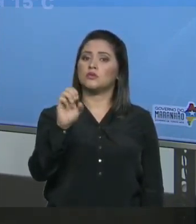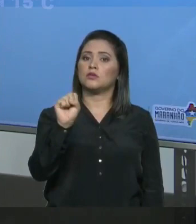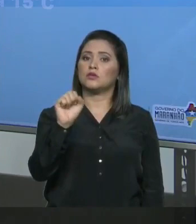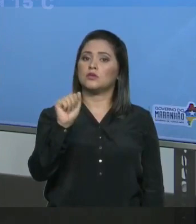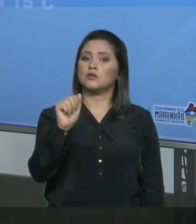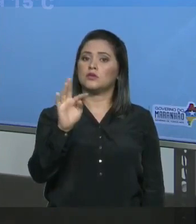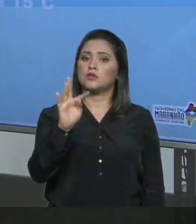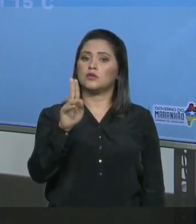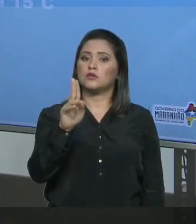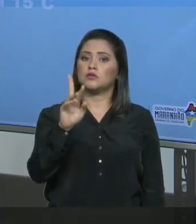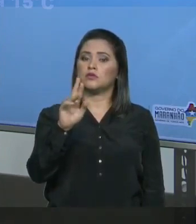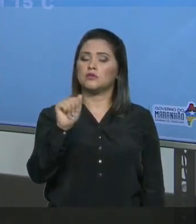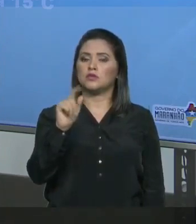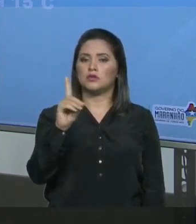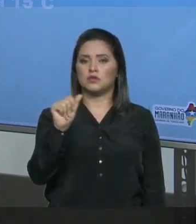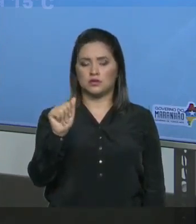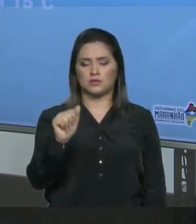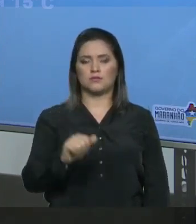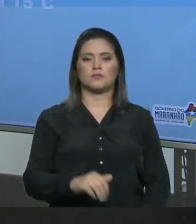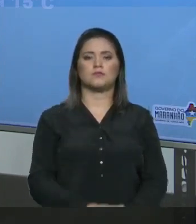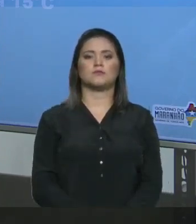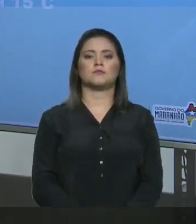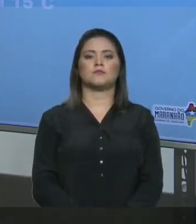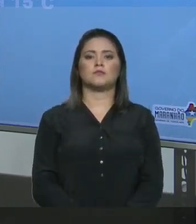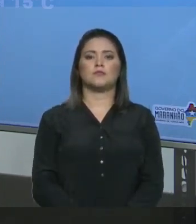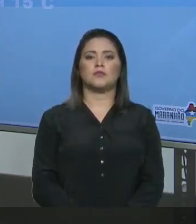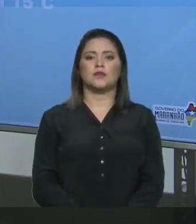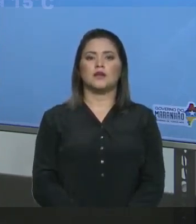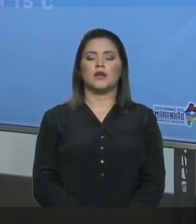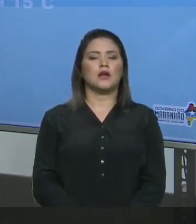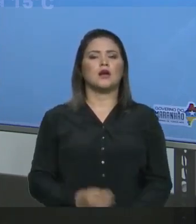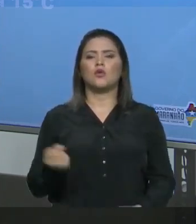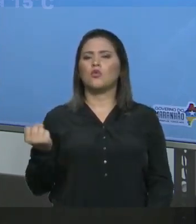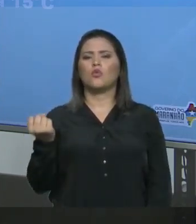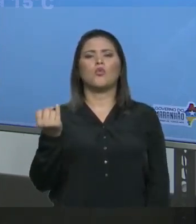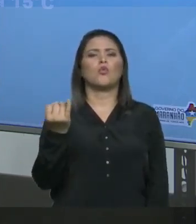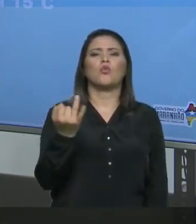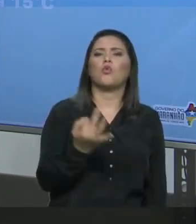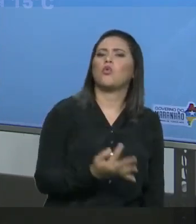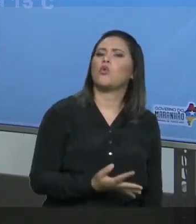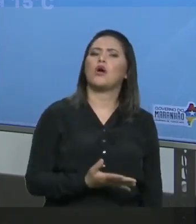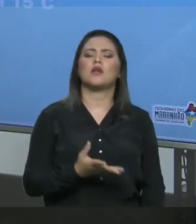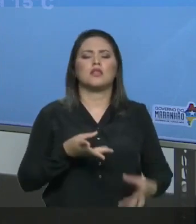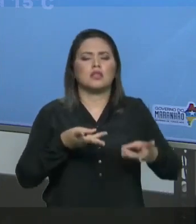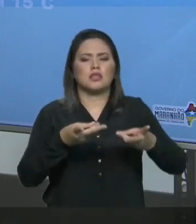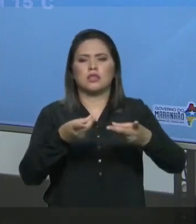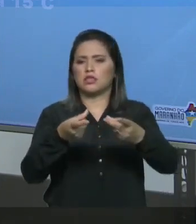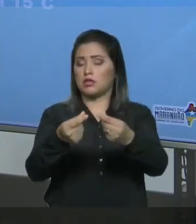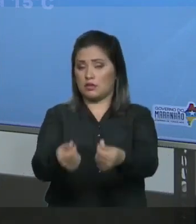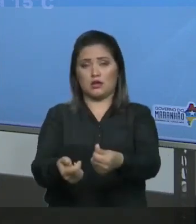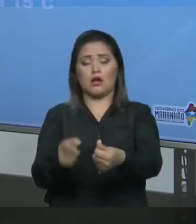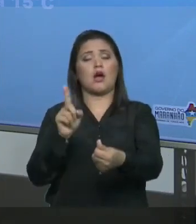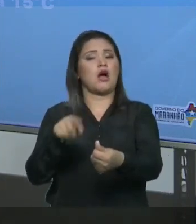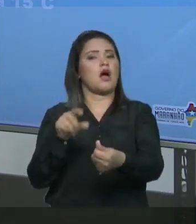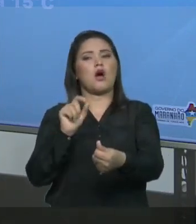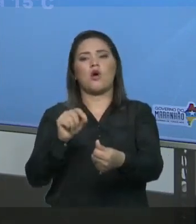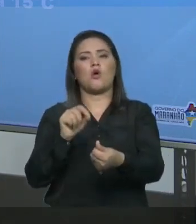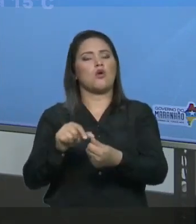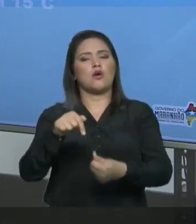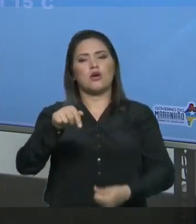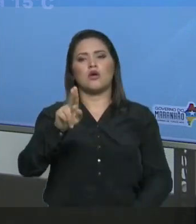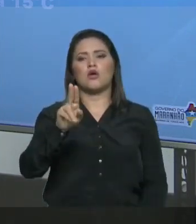Que é uma grandeza Experimental Que vai me dizer A máxima quantidade De soluto Que eu consigo dissolver Naquela quantidade